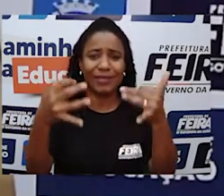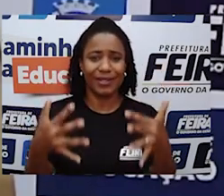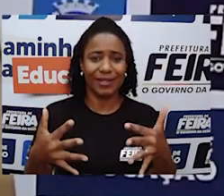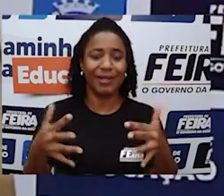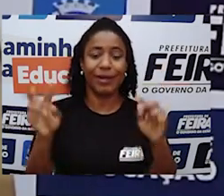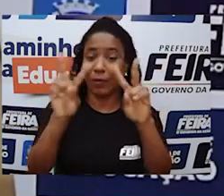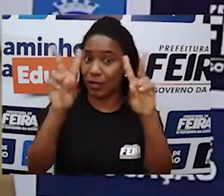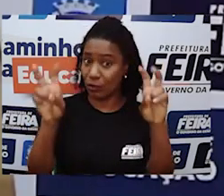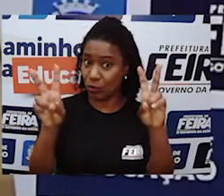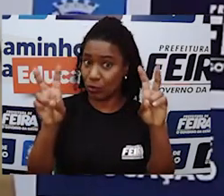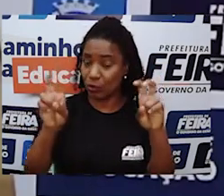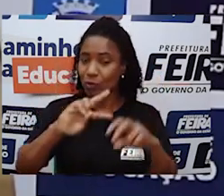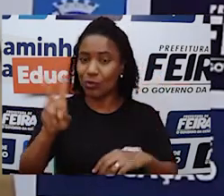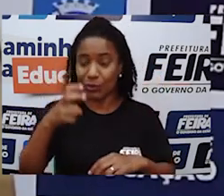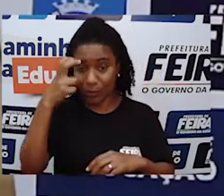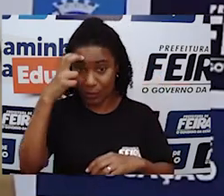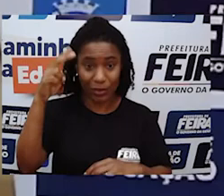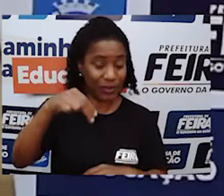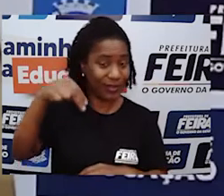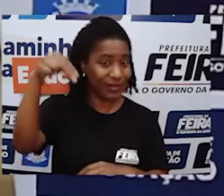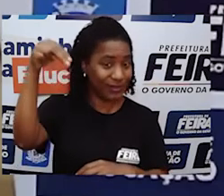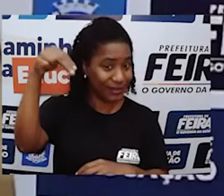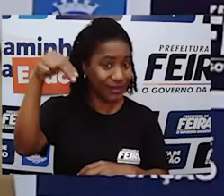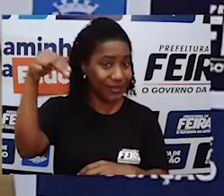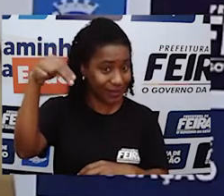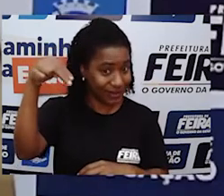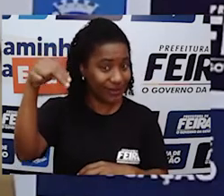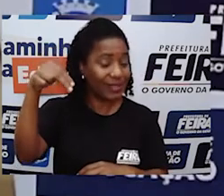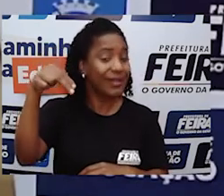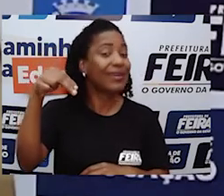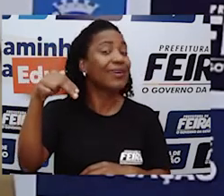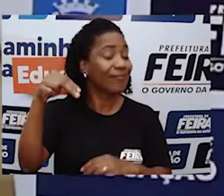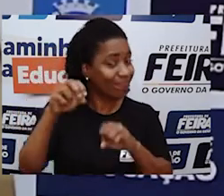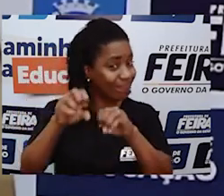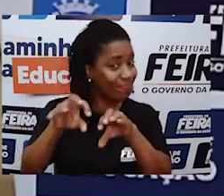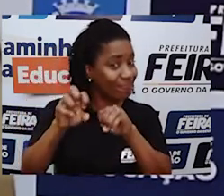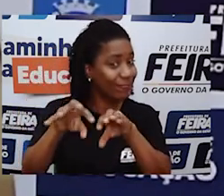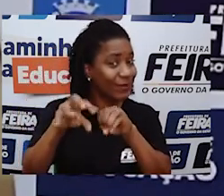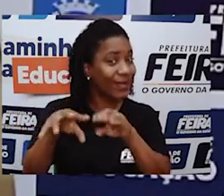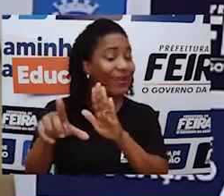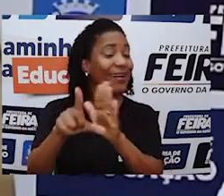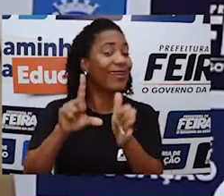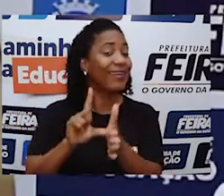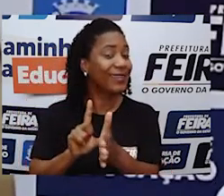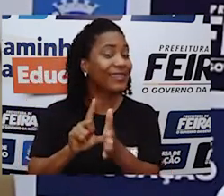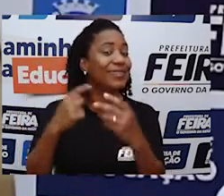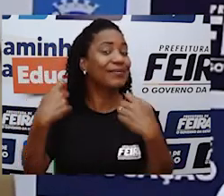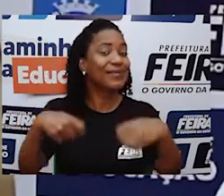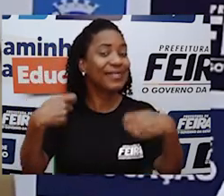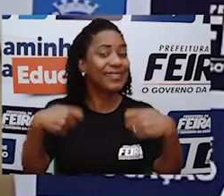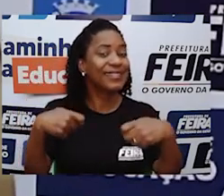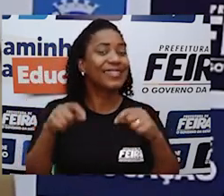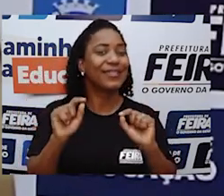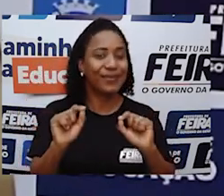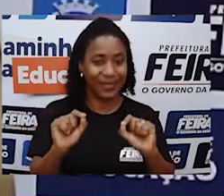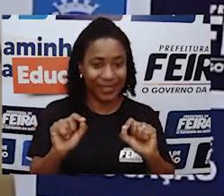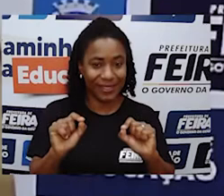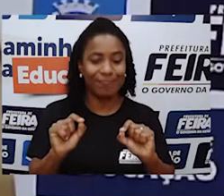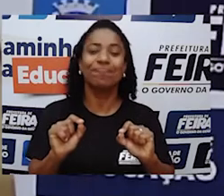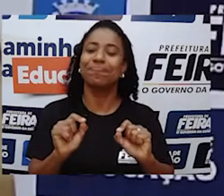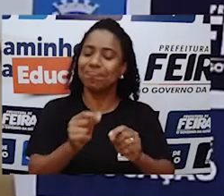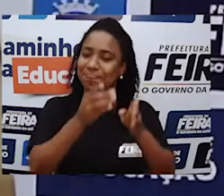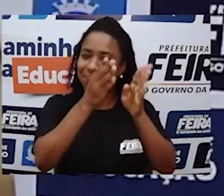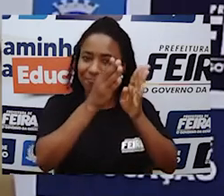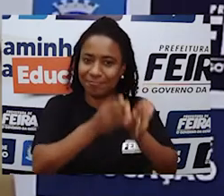de qualquer outro tema em nossa aula, é imprescindível que a gente se organize, que nós